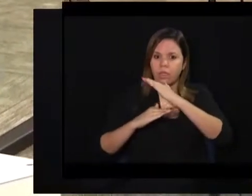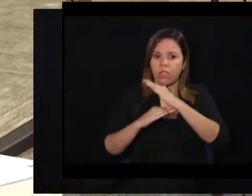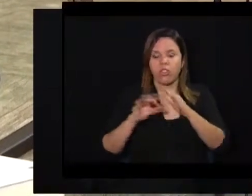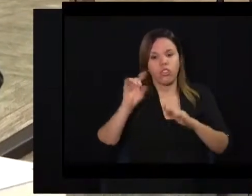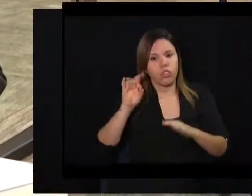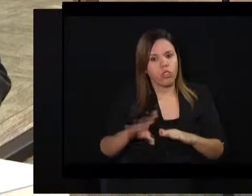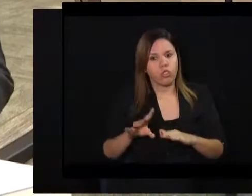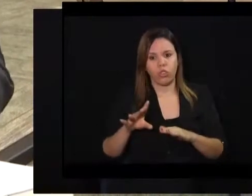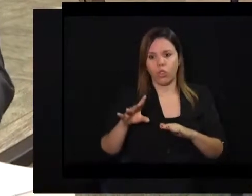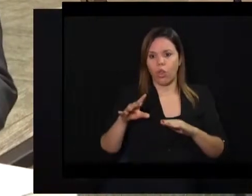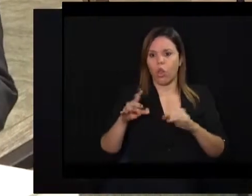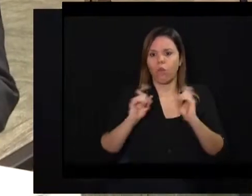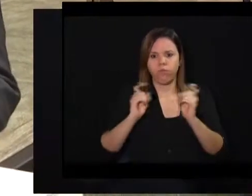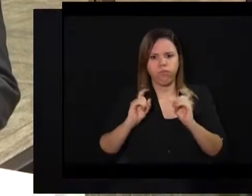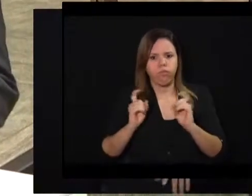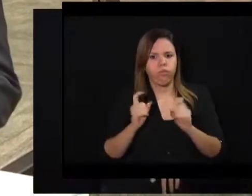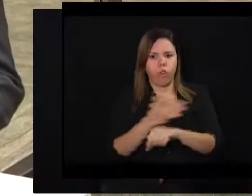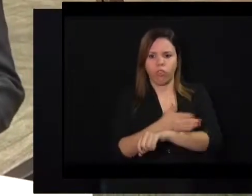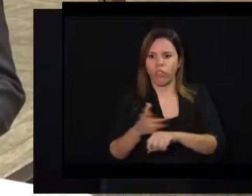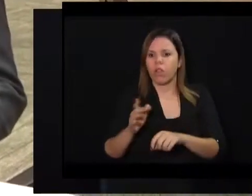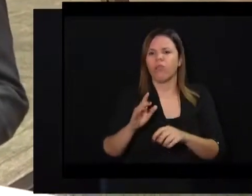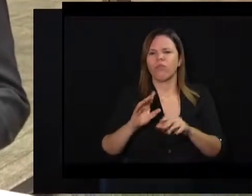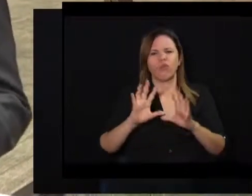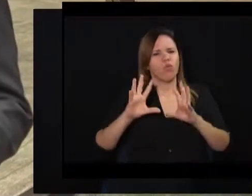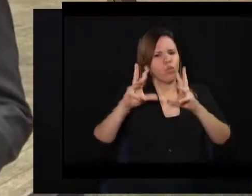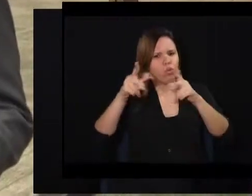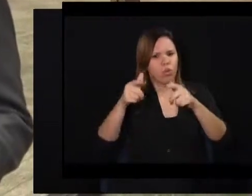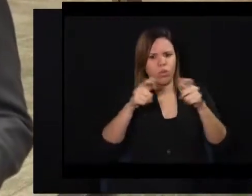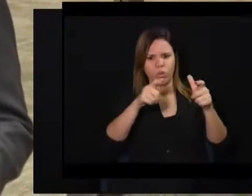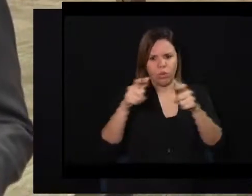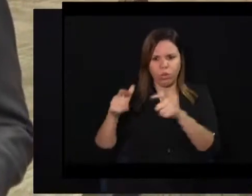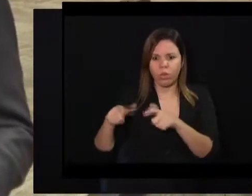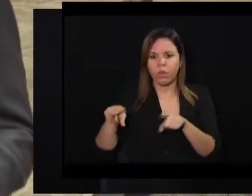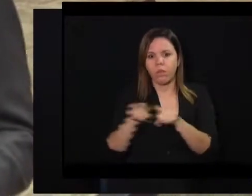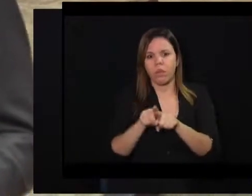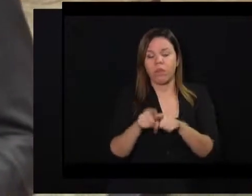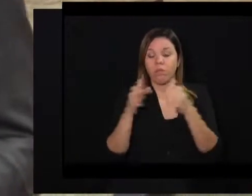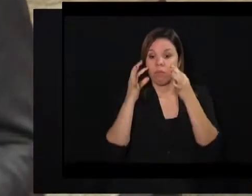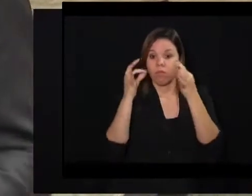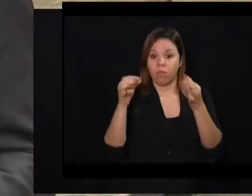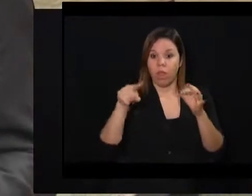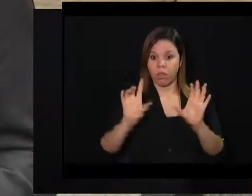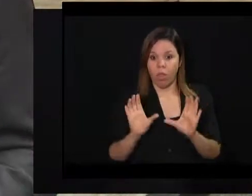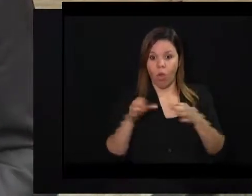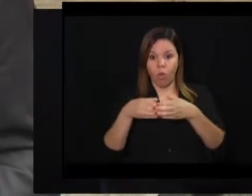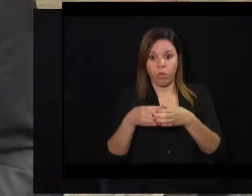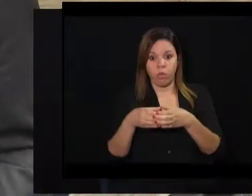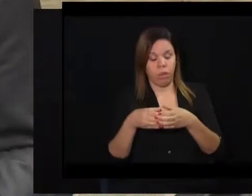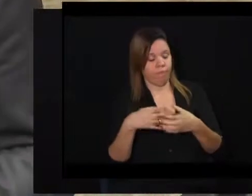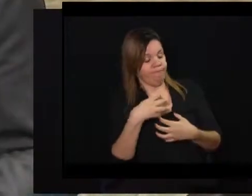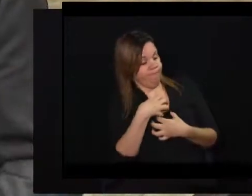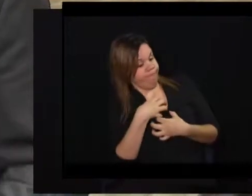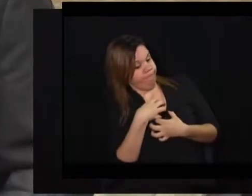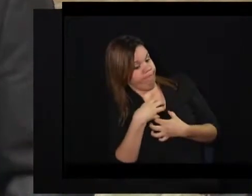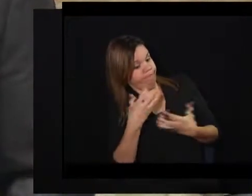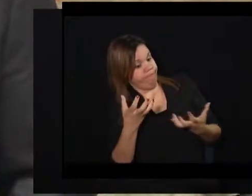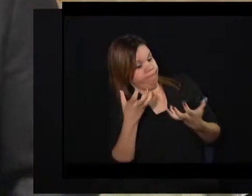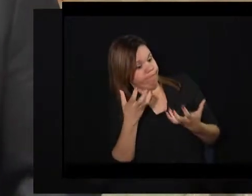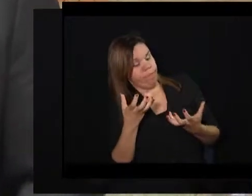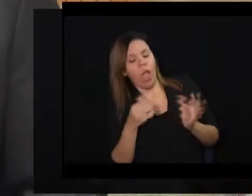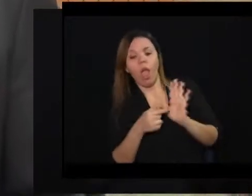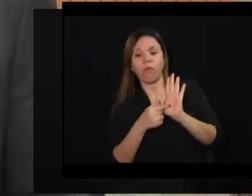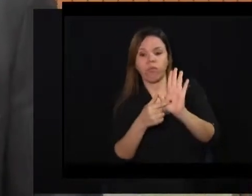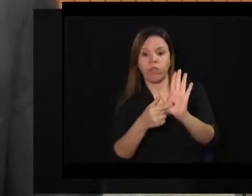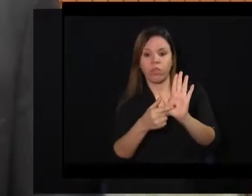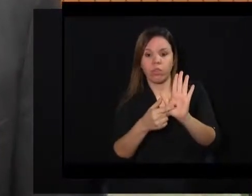só na sessão, mas nas comissões. Então esse tema me chamou a atenção, essa comunidade me chamou a atenção, então eu apresentei um